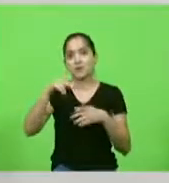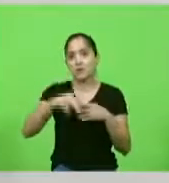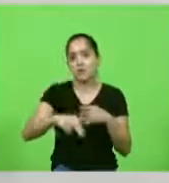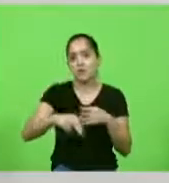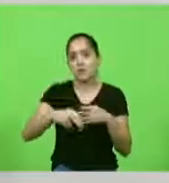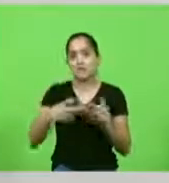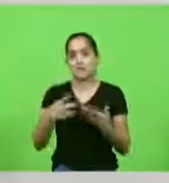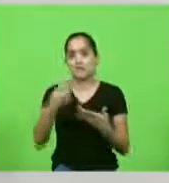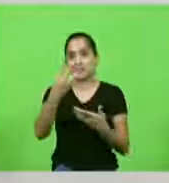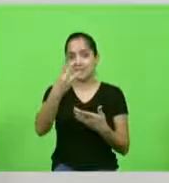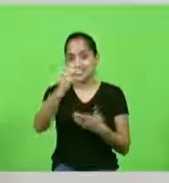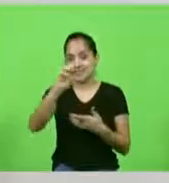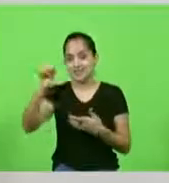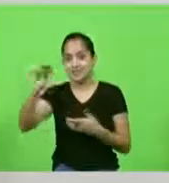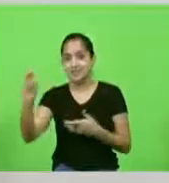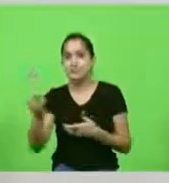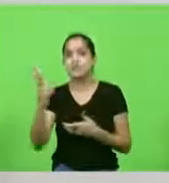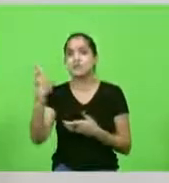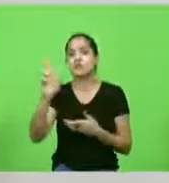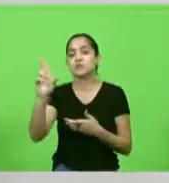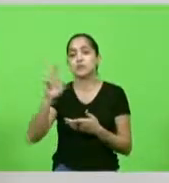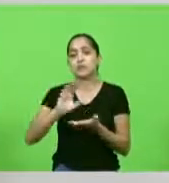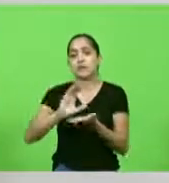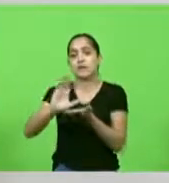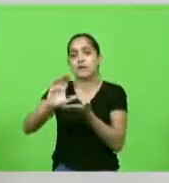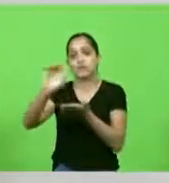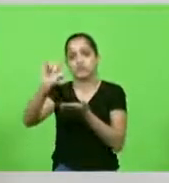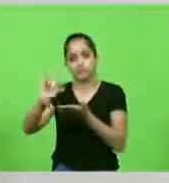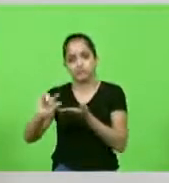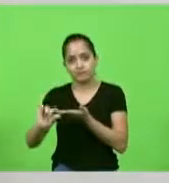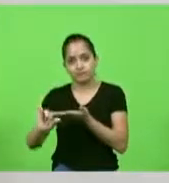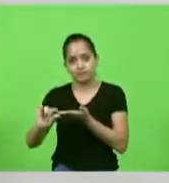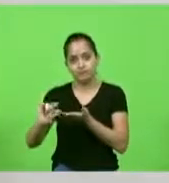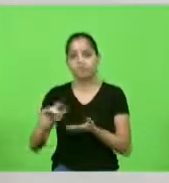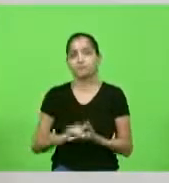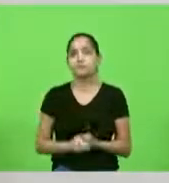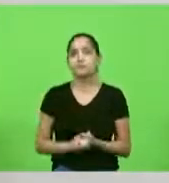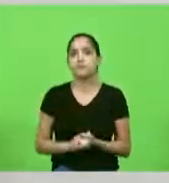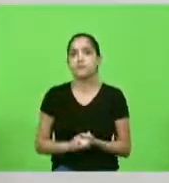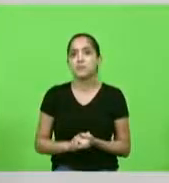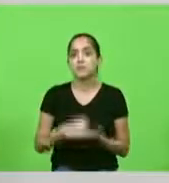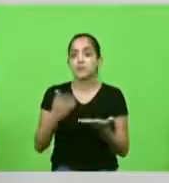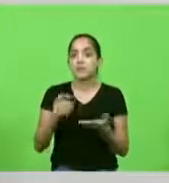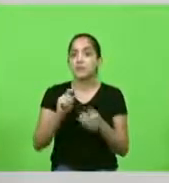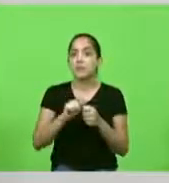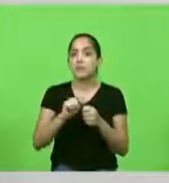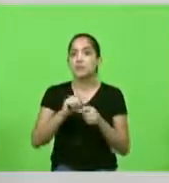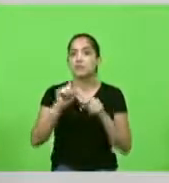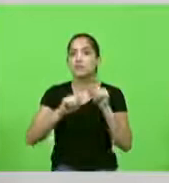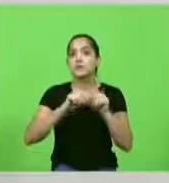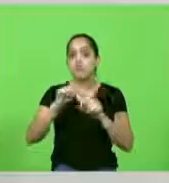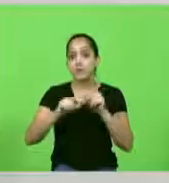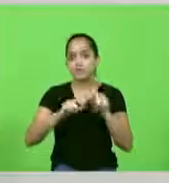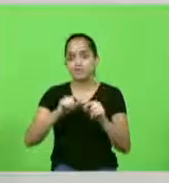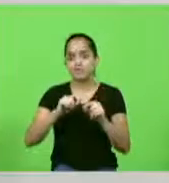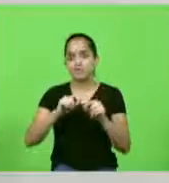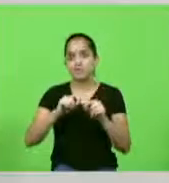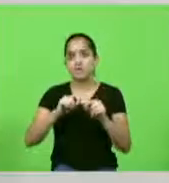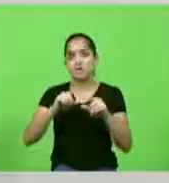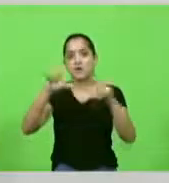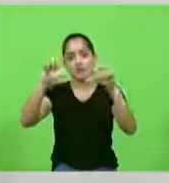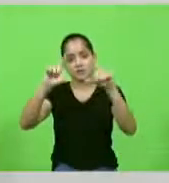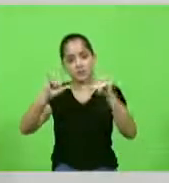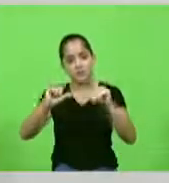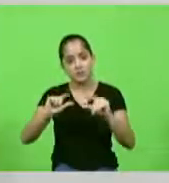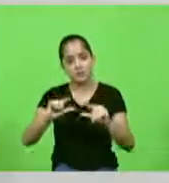milhões de reais isso vai fazer com que se reduza todo o trabalho que